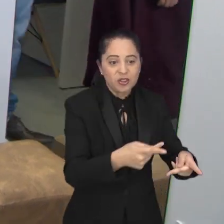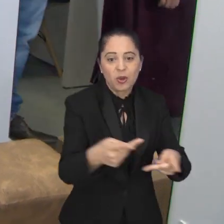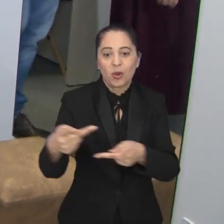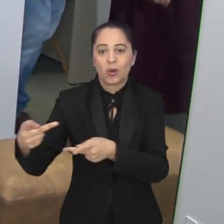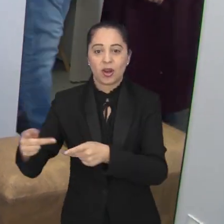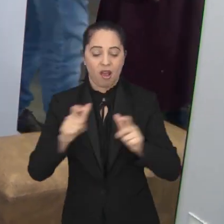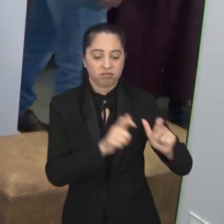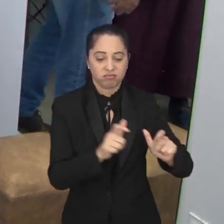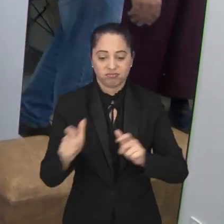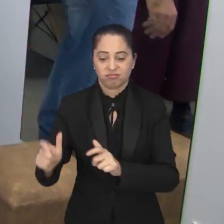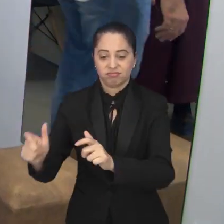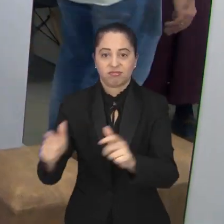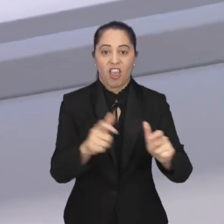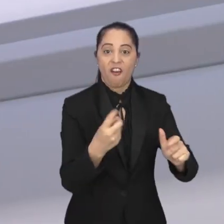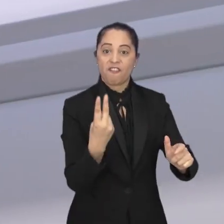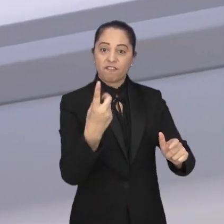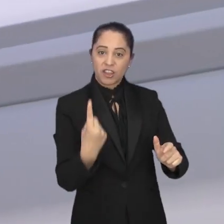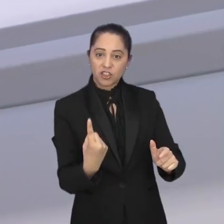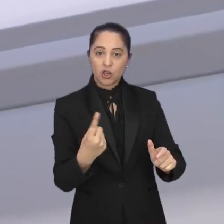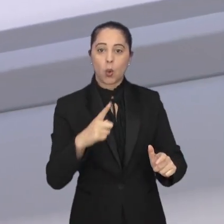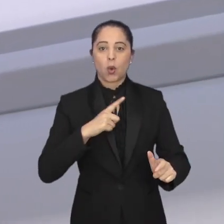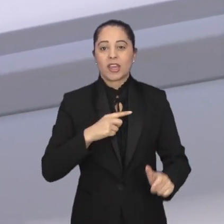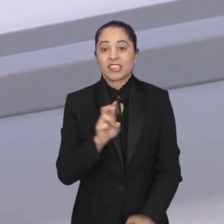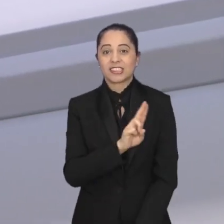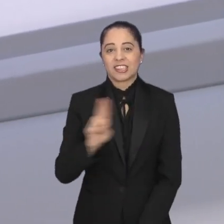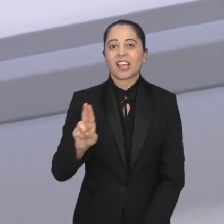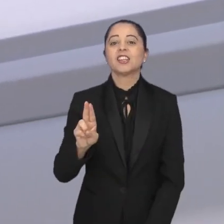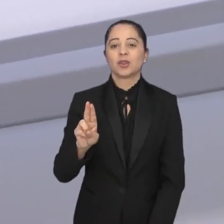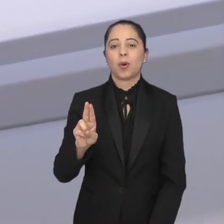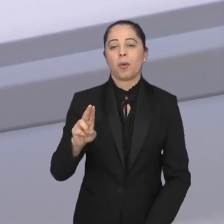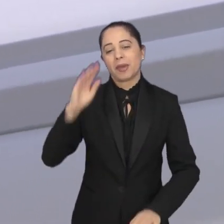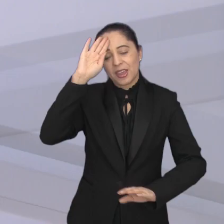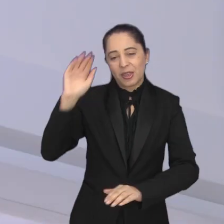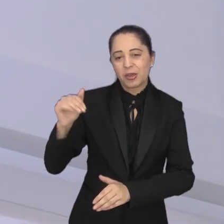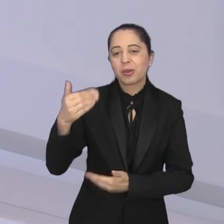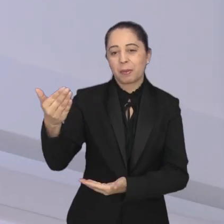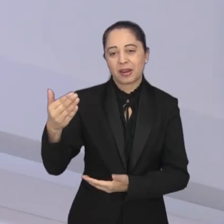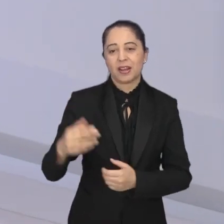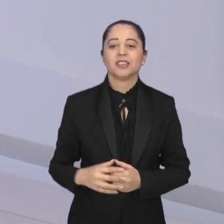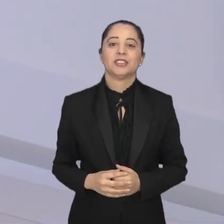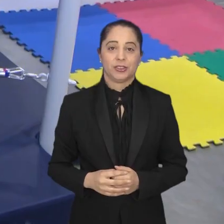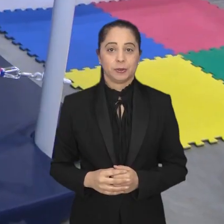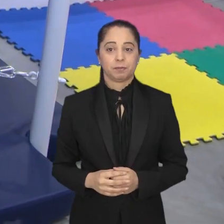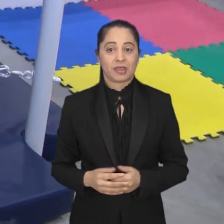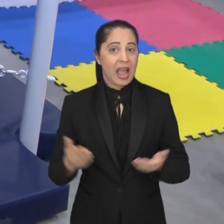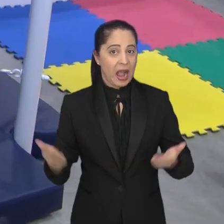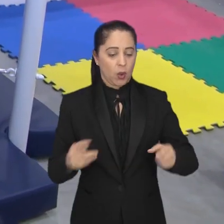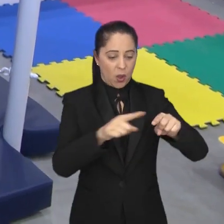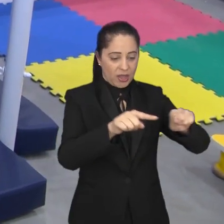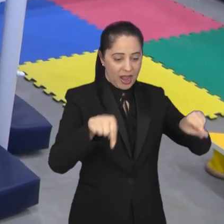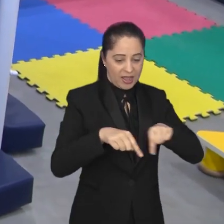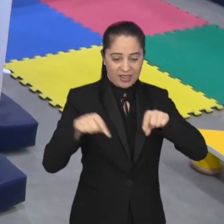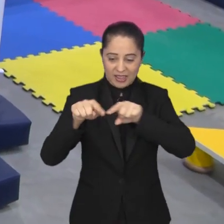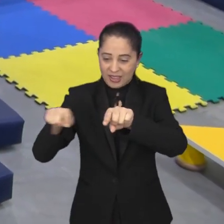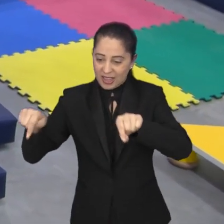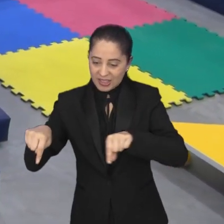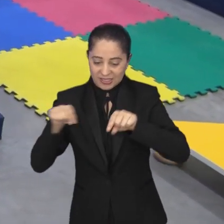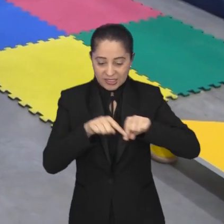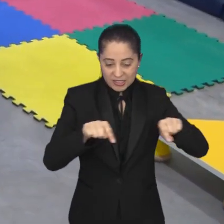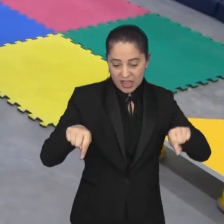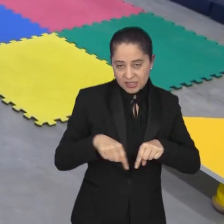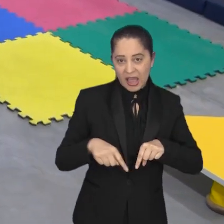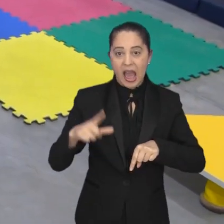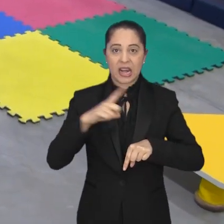as 21 salas de atendimento que ganharam nomes de pessoas que colaboraram com a instituição. Elas vão abrigar um serviço